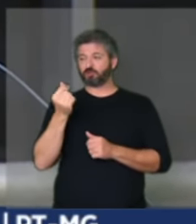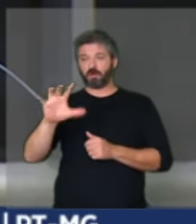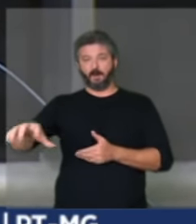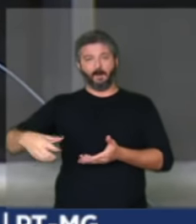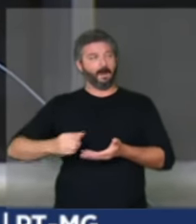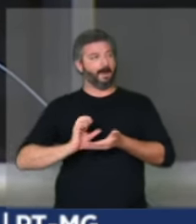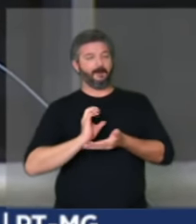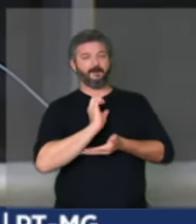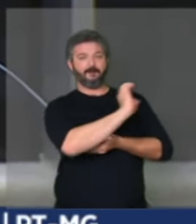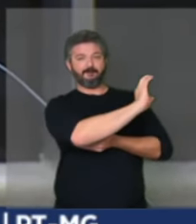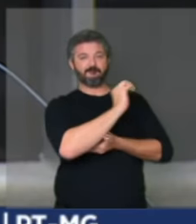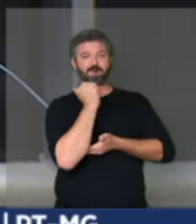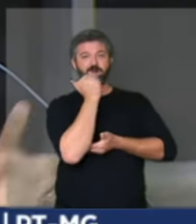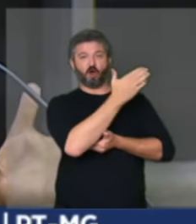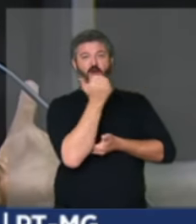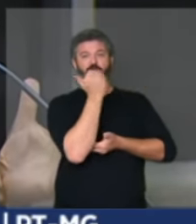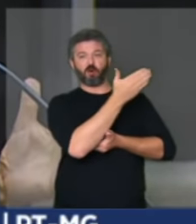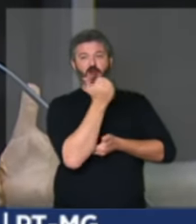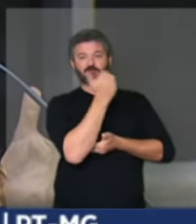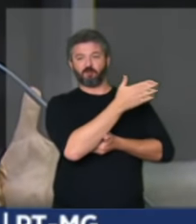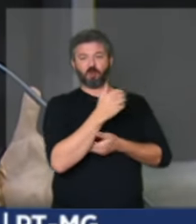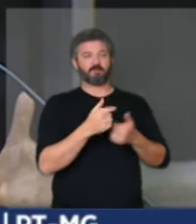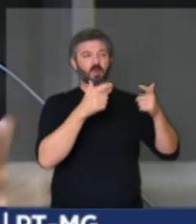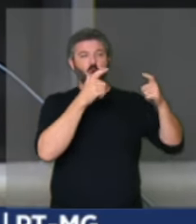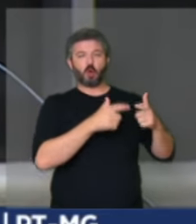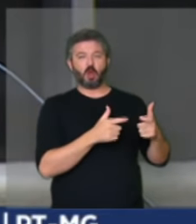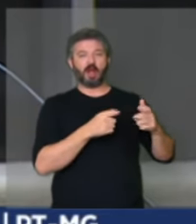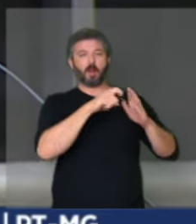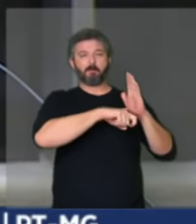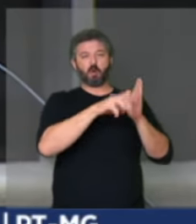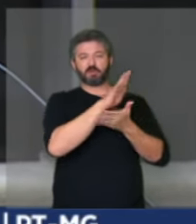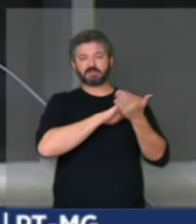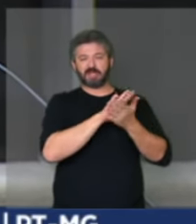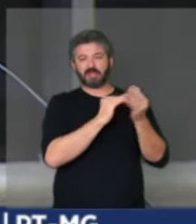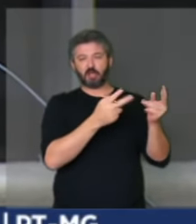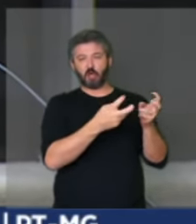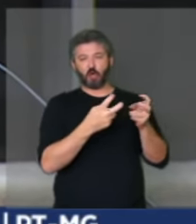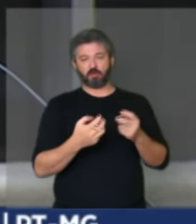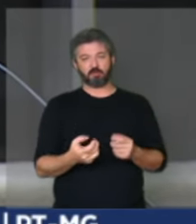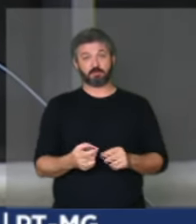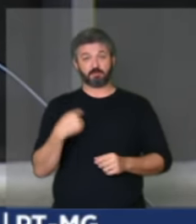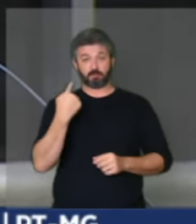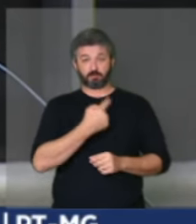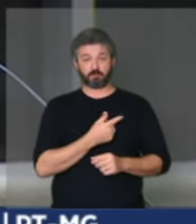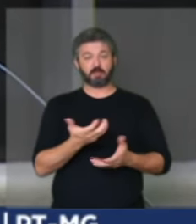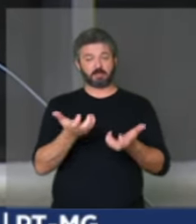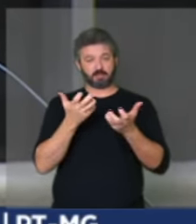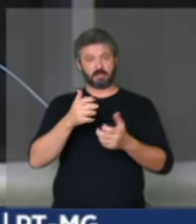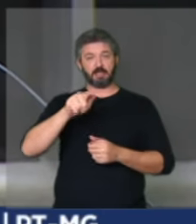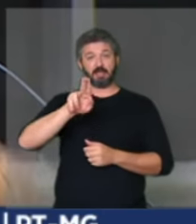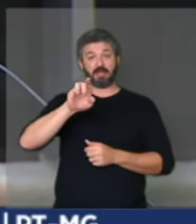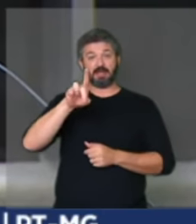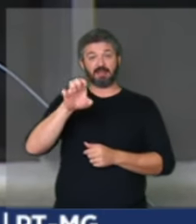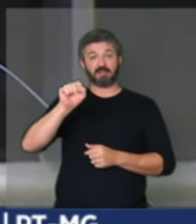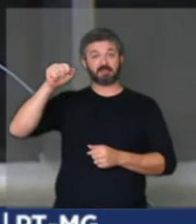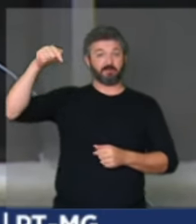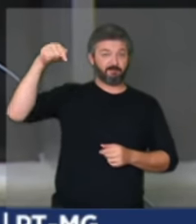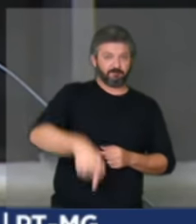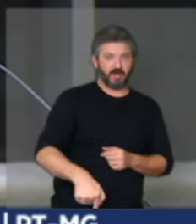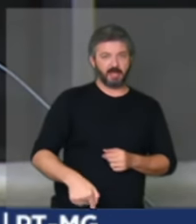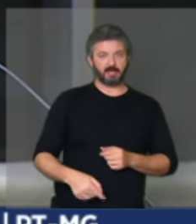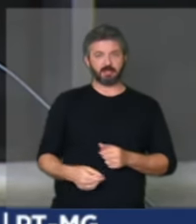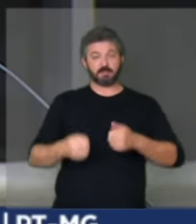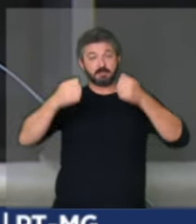lá fora em paraíso fiscal nós dirigimos que o Paulo Guedes venha aqui explicar